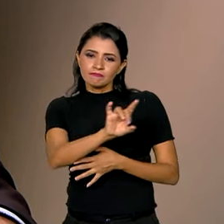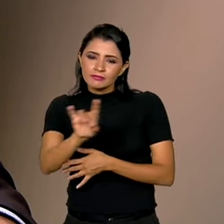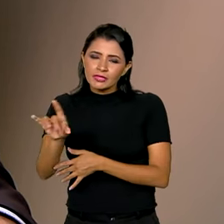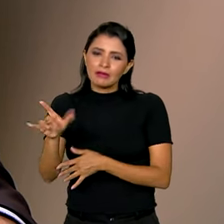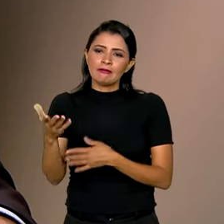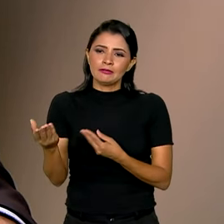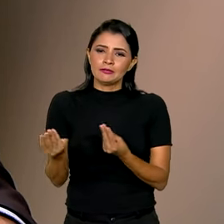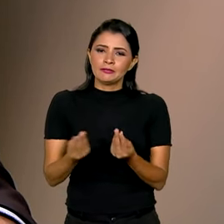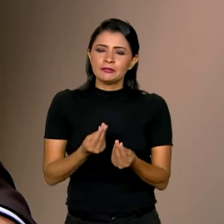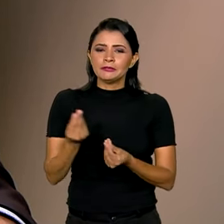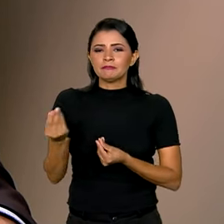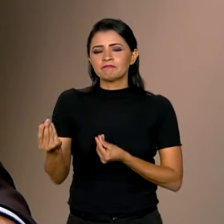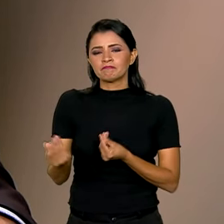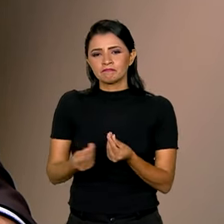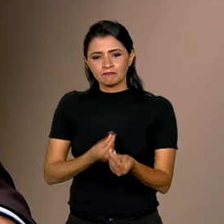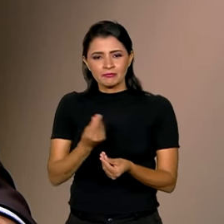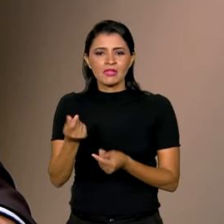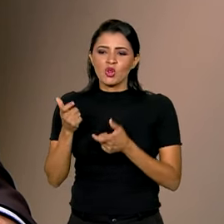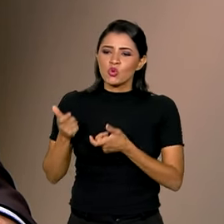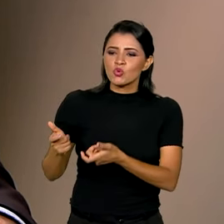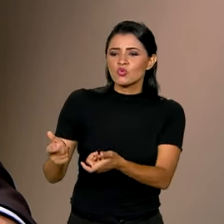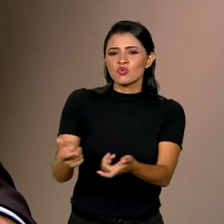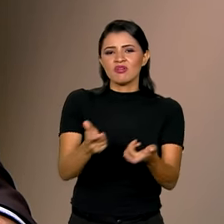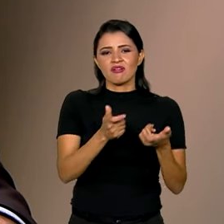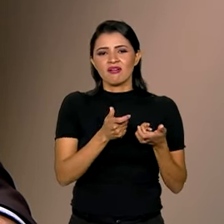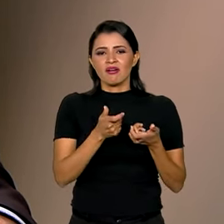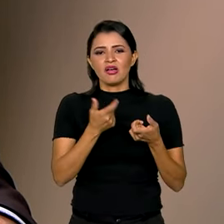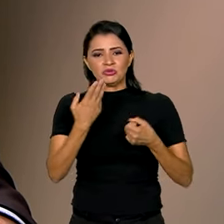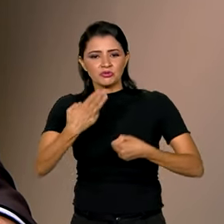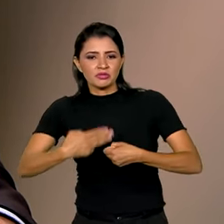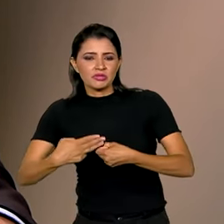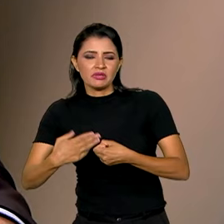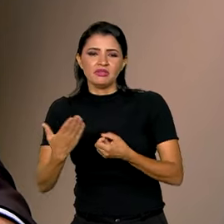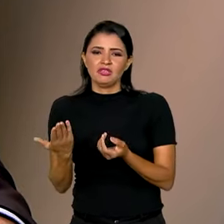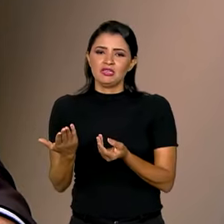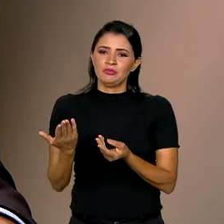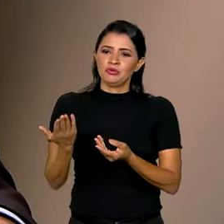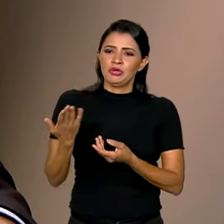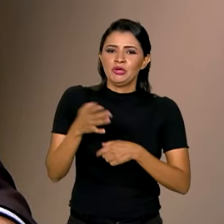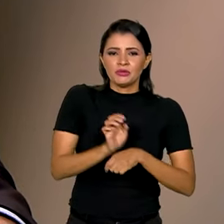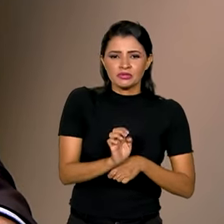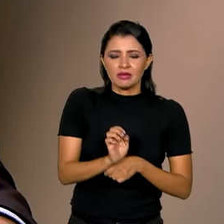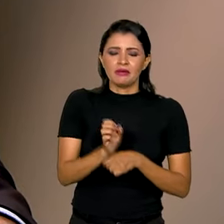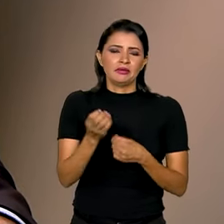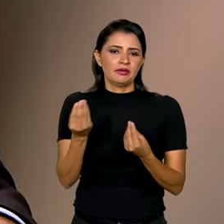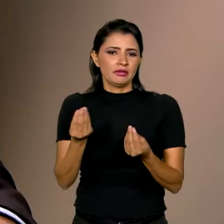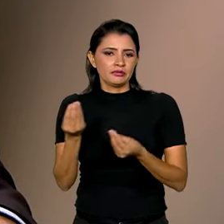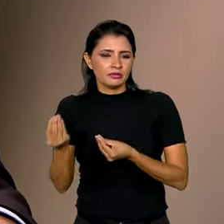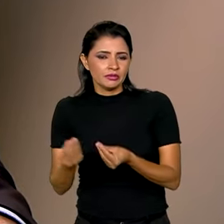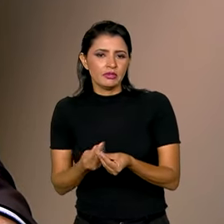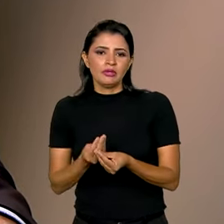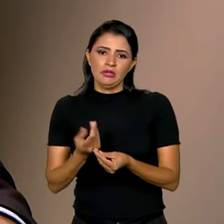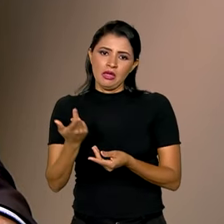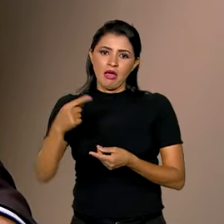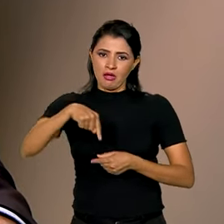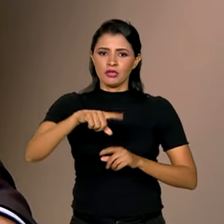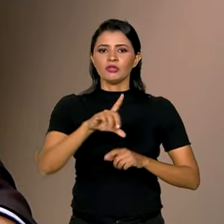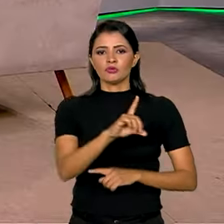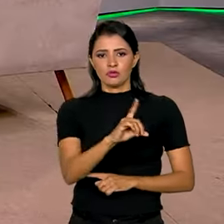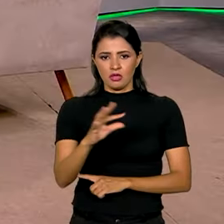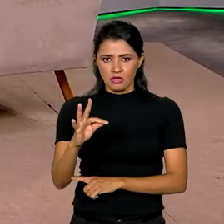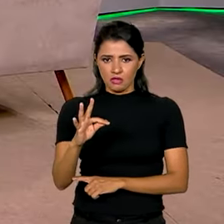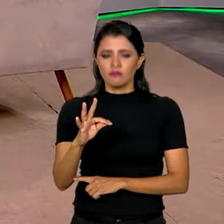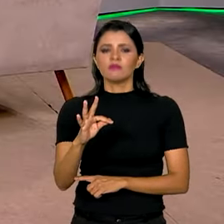território, nos municípios, no Estado, aqui no Distrito Federal